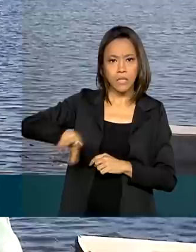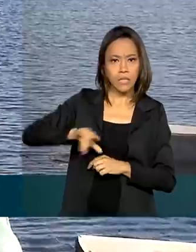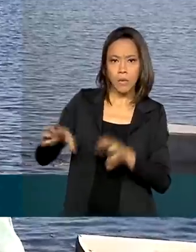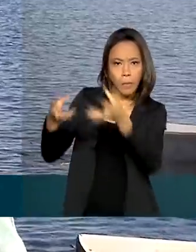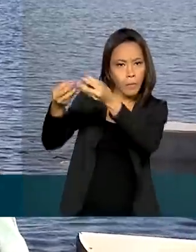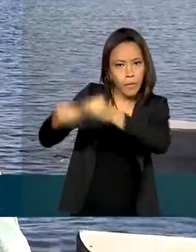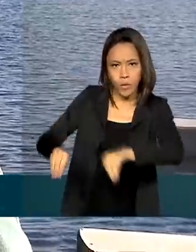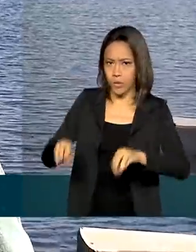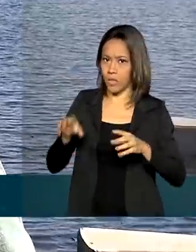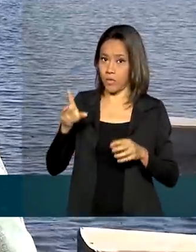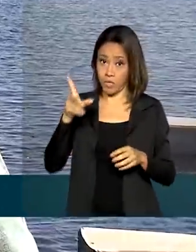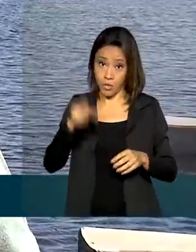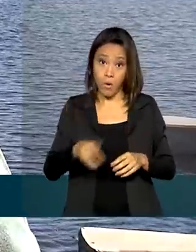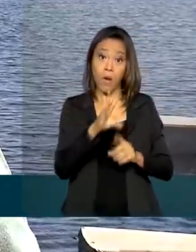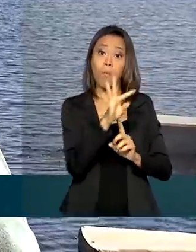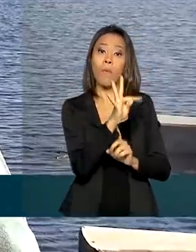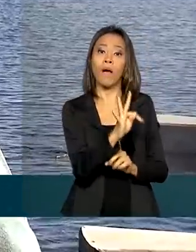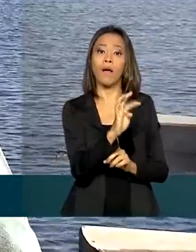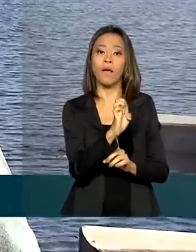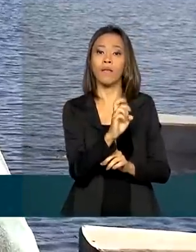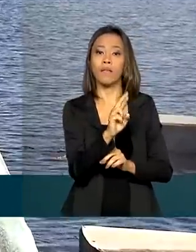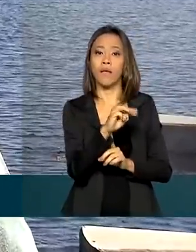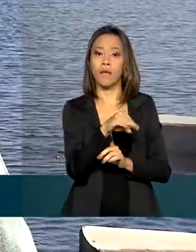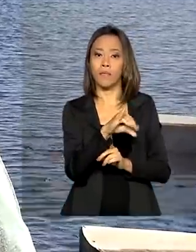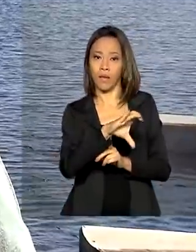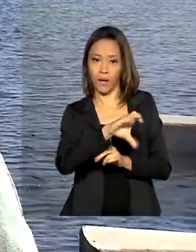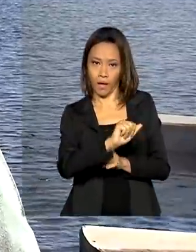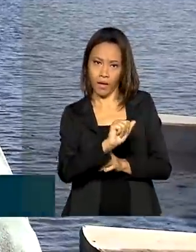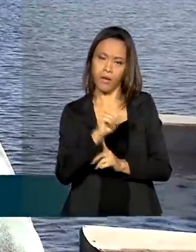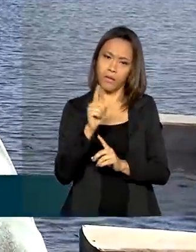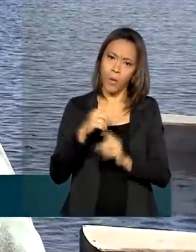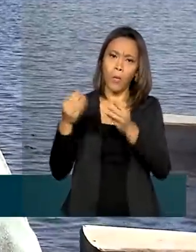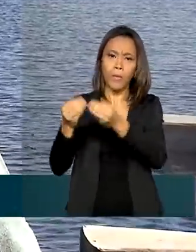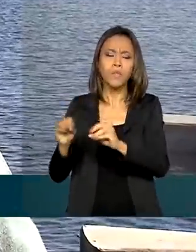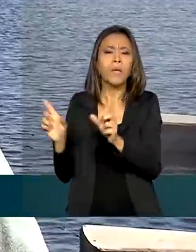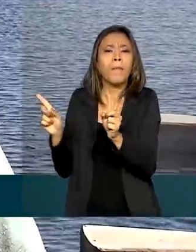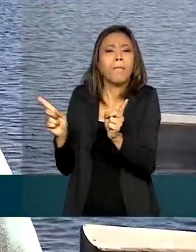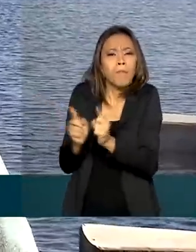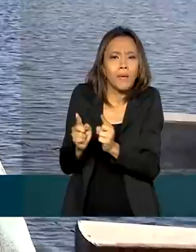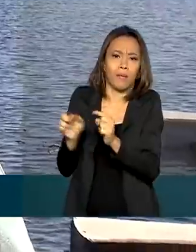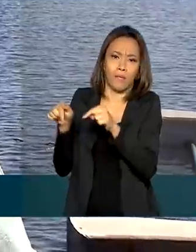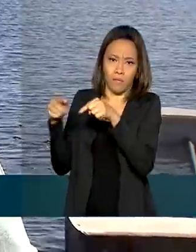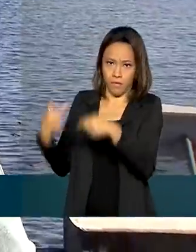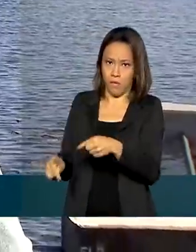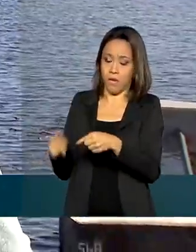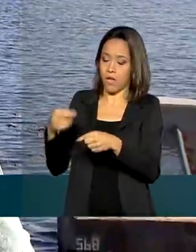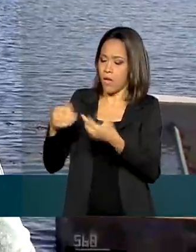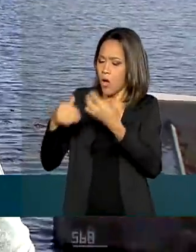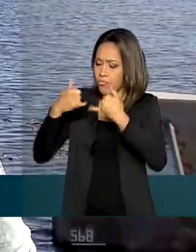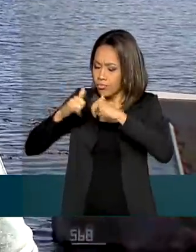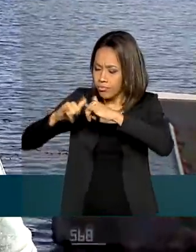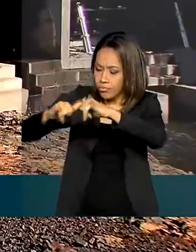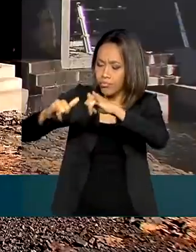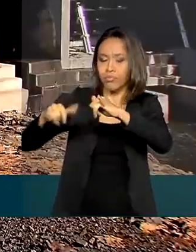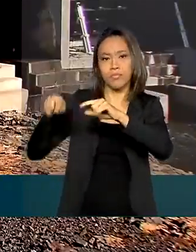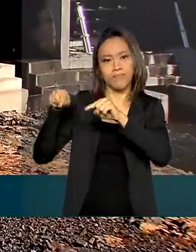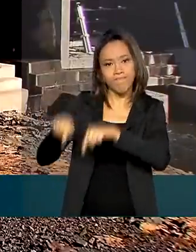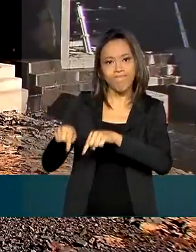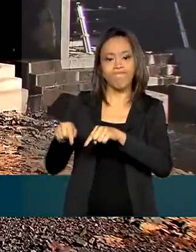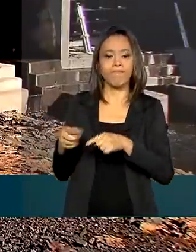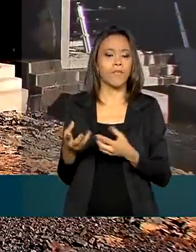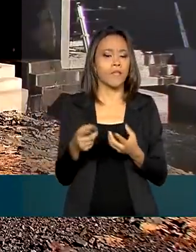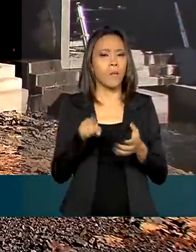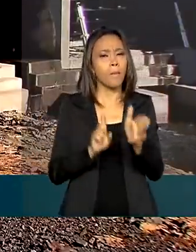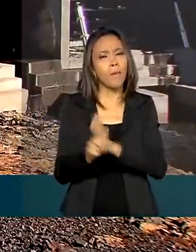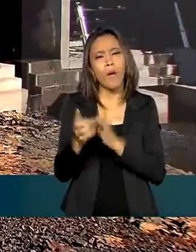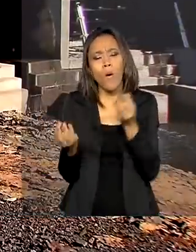térmica, por exemplo. O nosso impacto ambiental é pequeno. Então, toda a energia que é gerada é limpa e renovável. Como é que